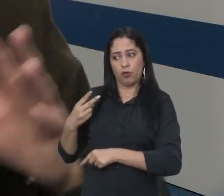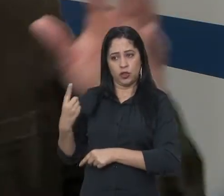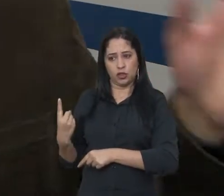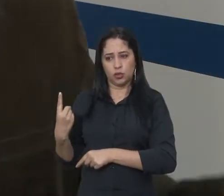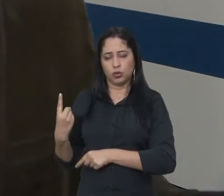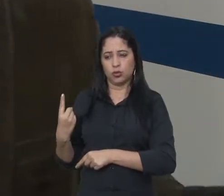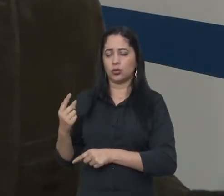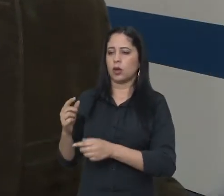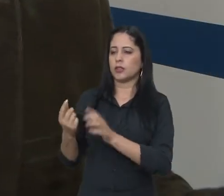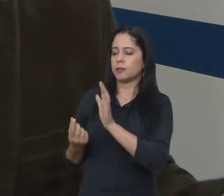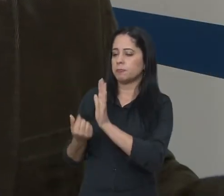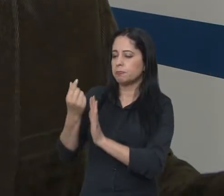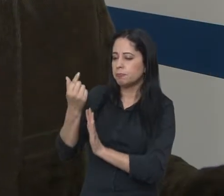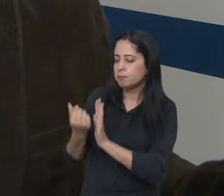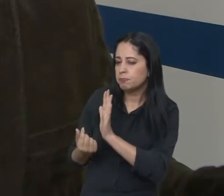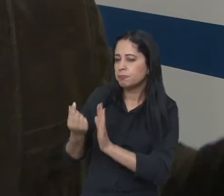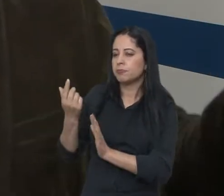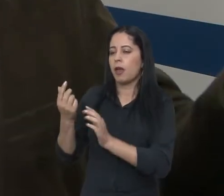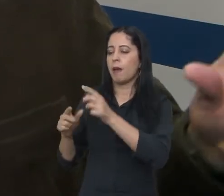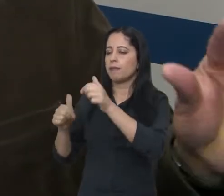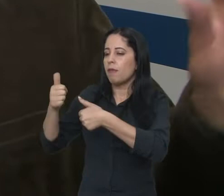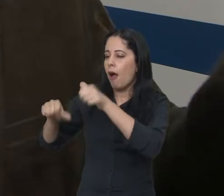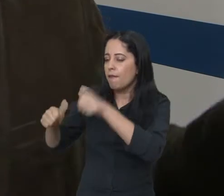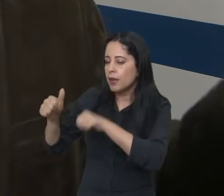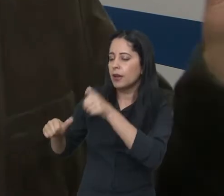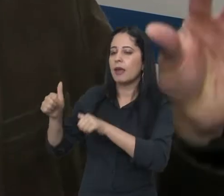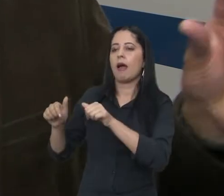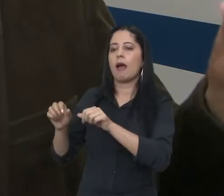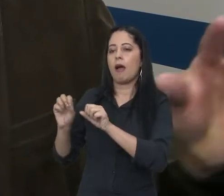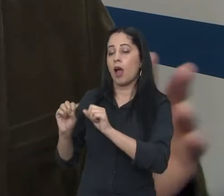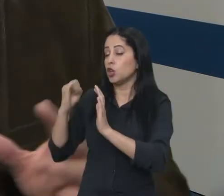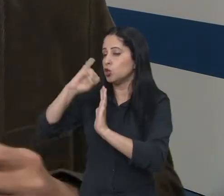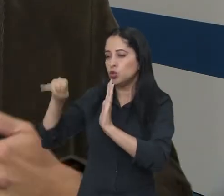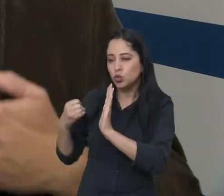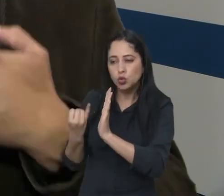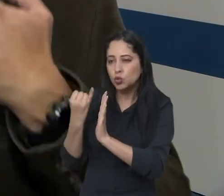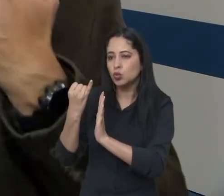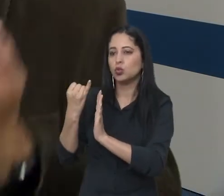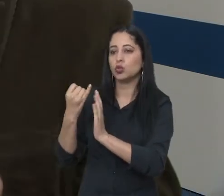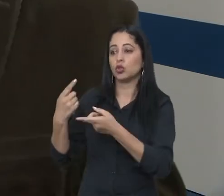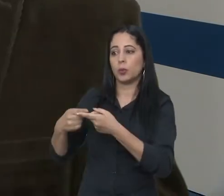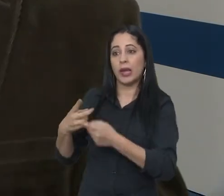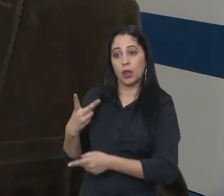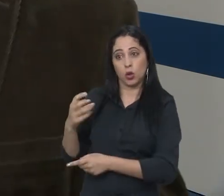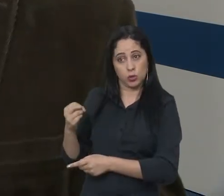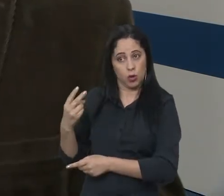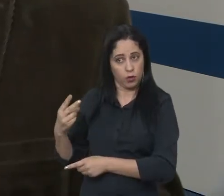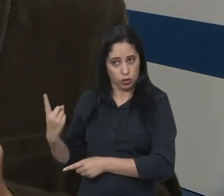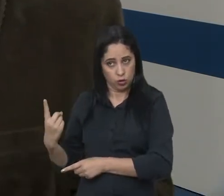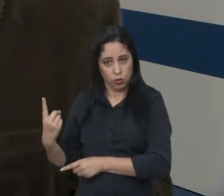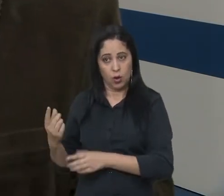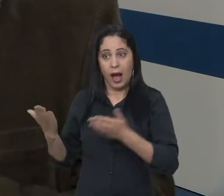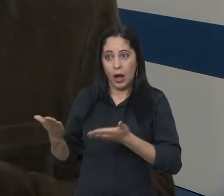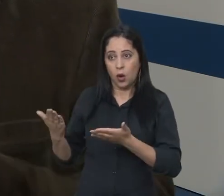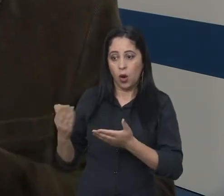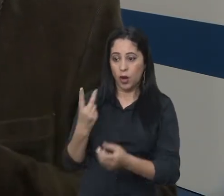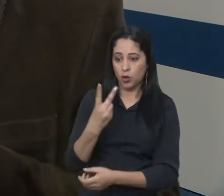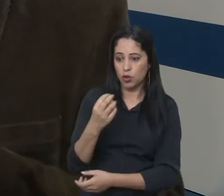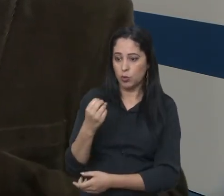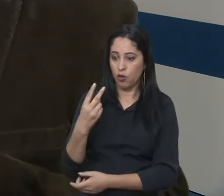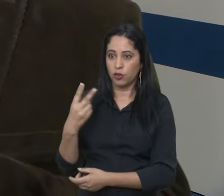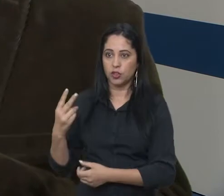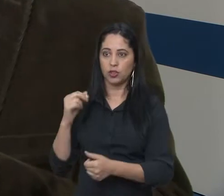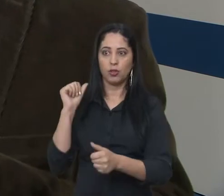feito no ano anterior. Aí nós usamos o crescimento do PIB, inflação e taxa de juros, com o que tinha em 2021, era a previsão. Em